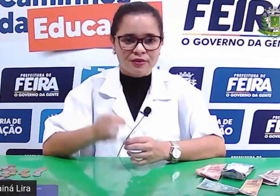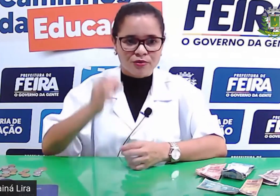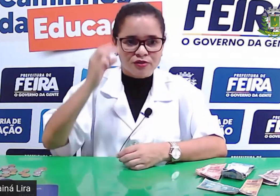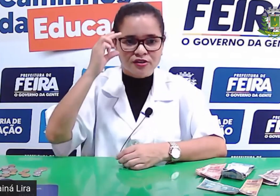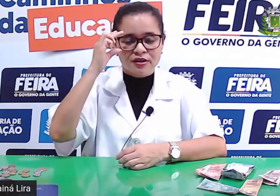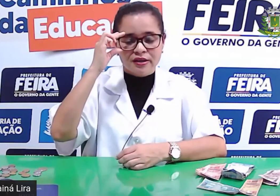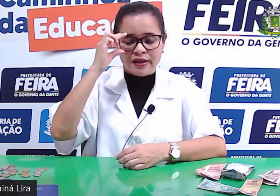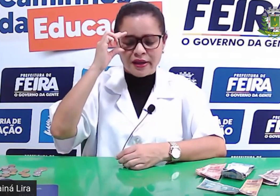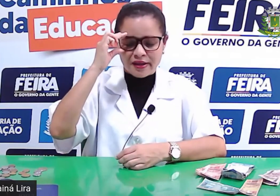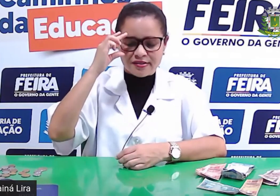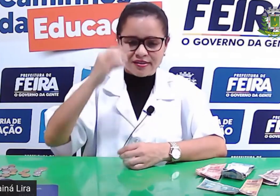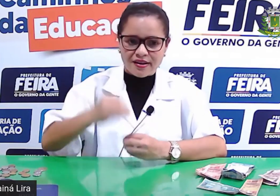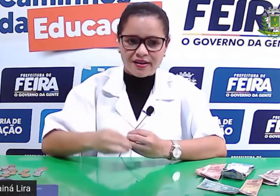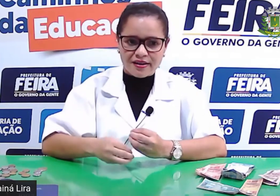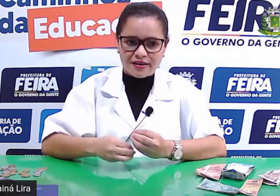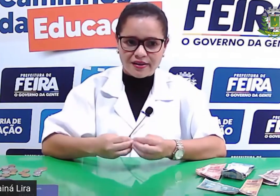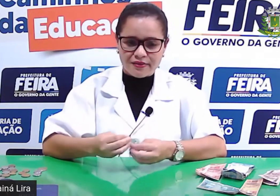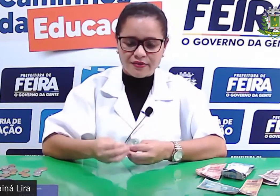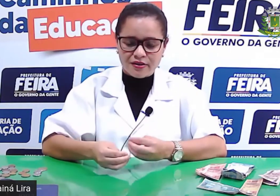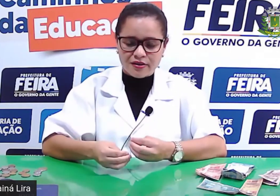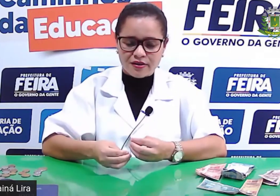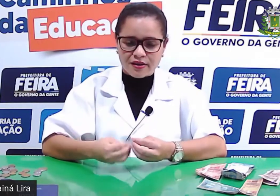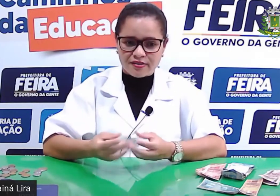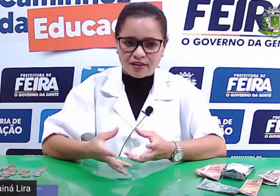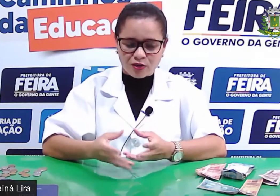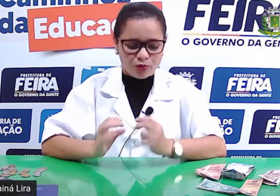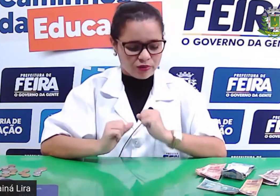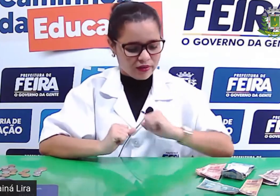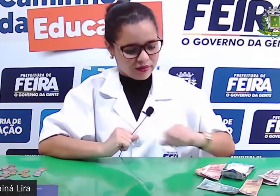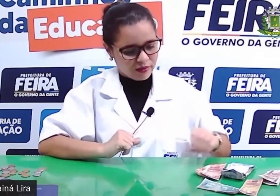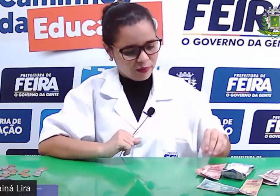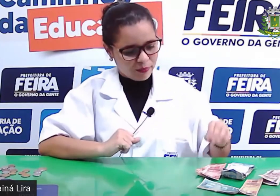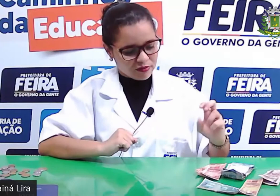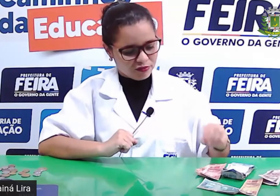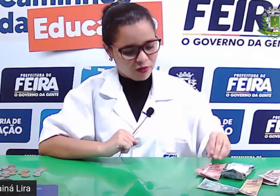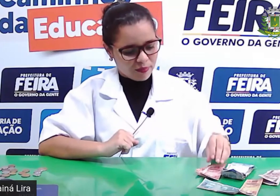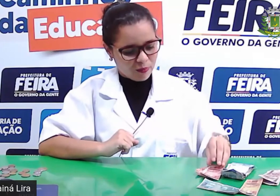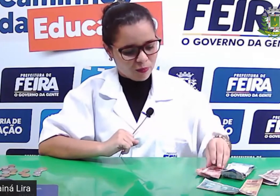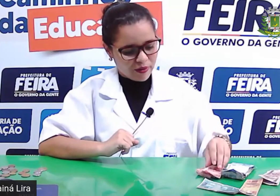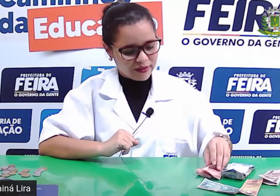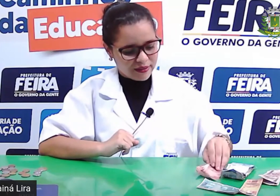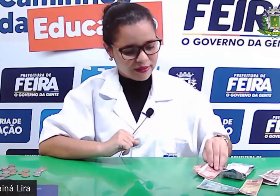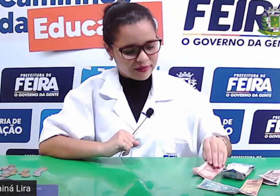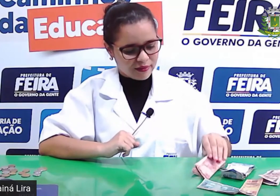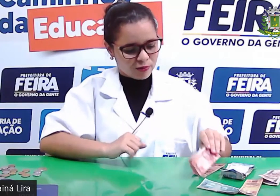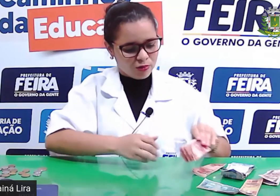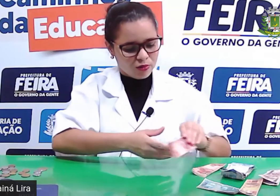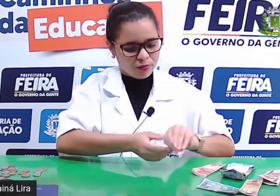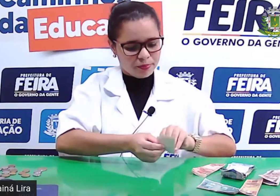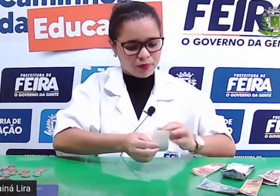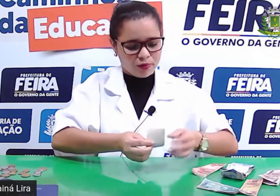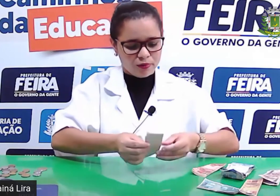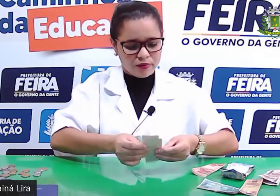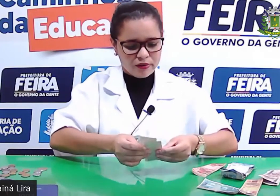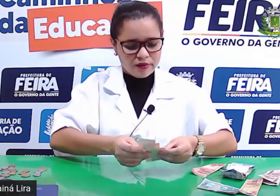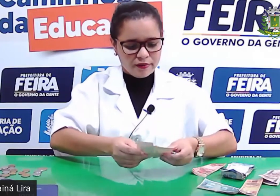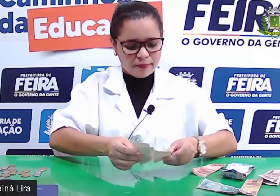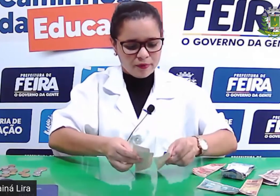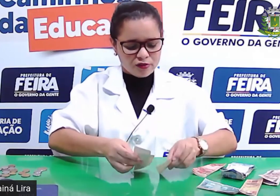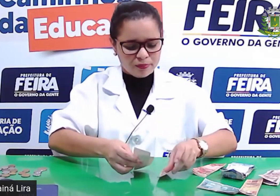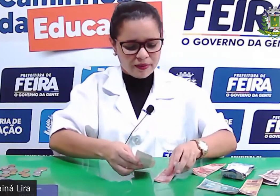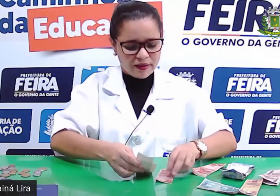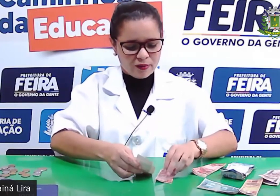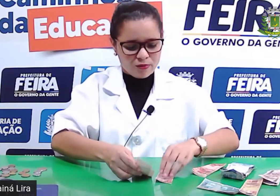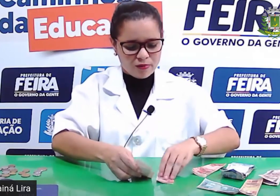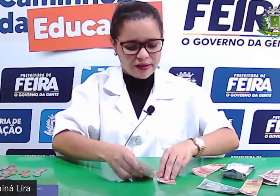temos essa nota. Então, posso formar o quarenta como pró. Eu